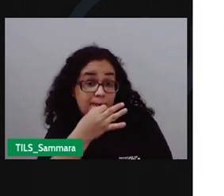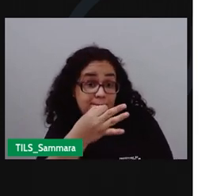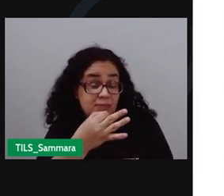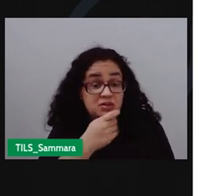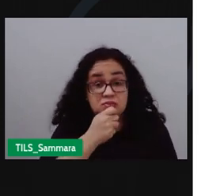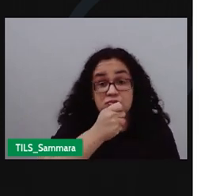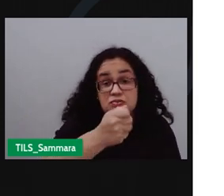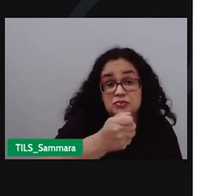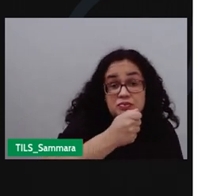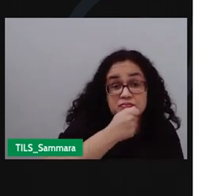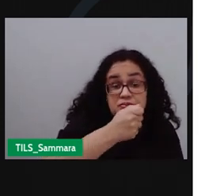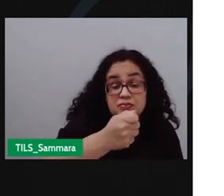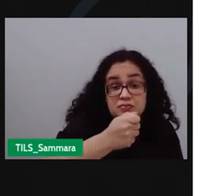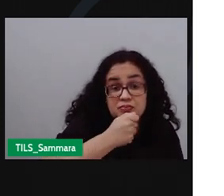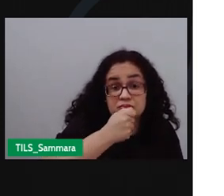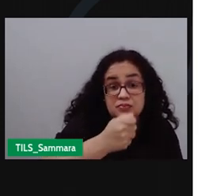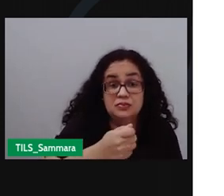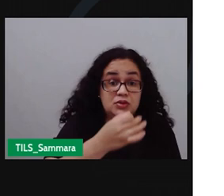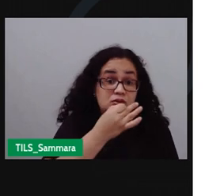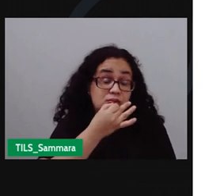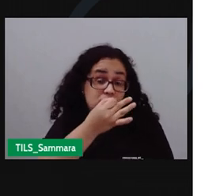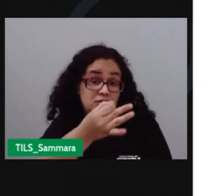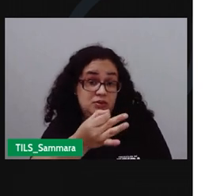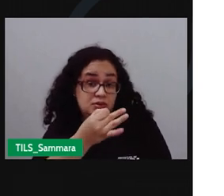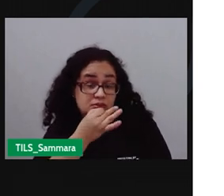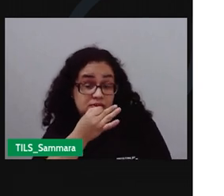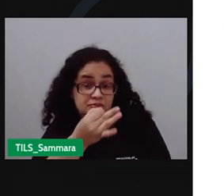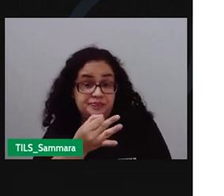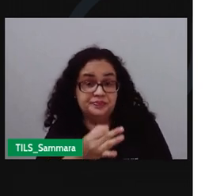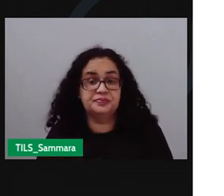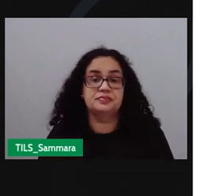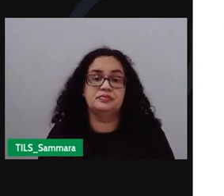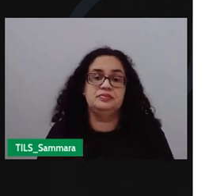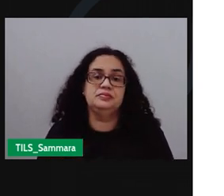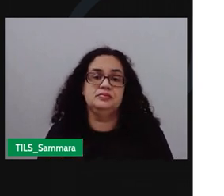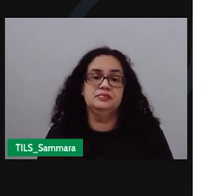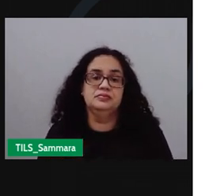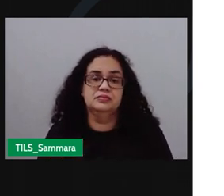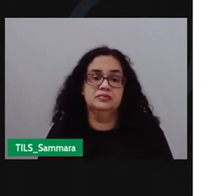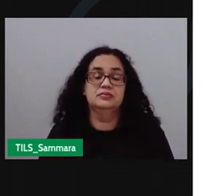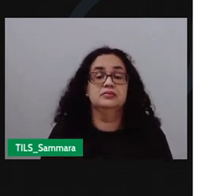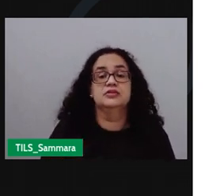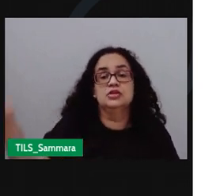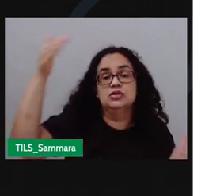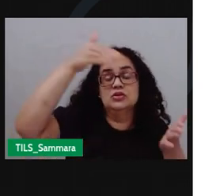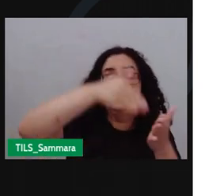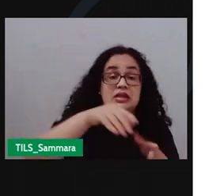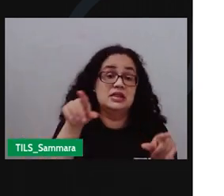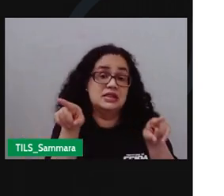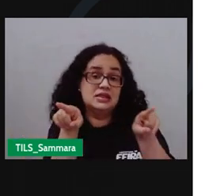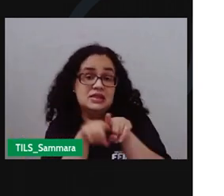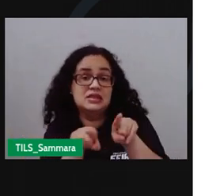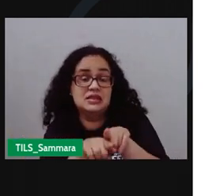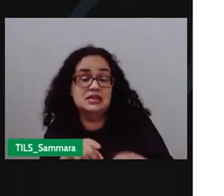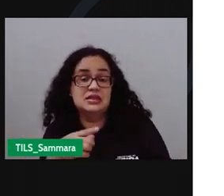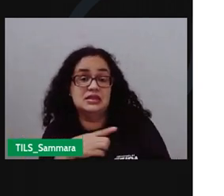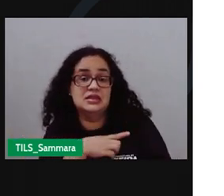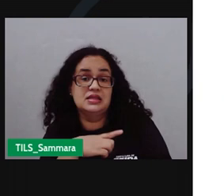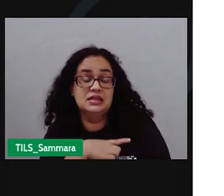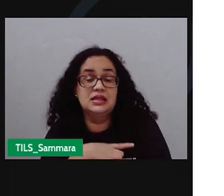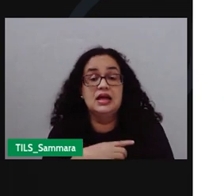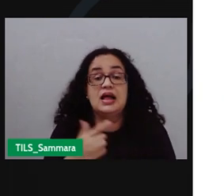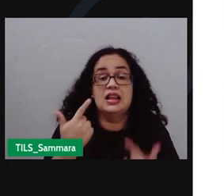entrevistado ou até mesmo a opinião do entrevistador. E por último, a gente tem a mescla da linguagem